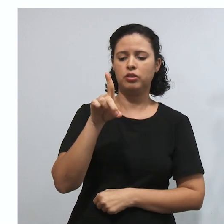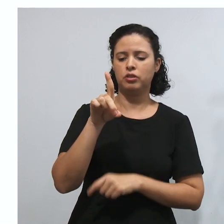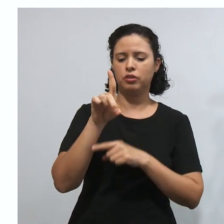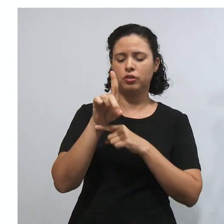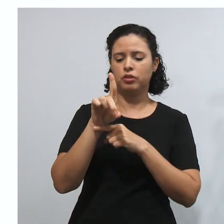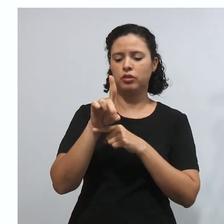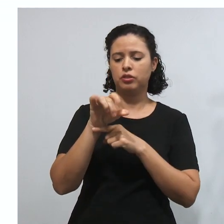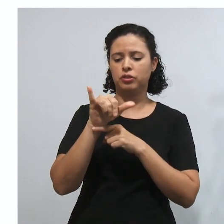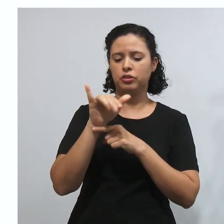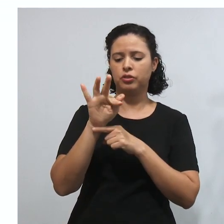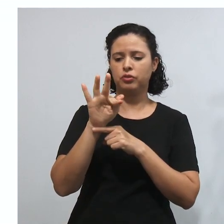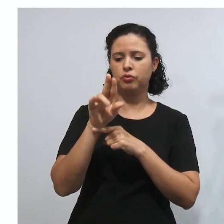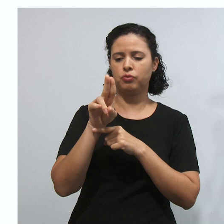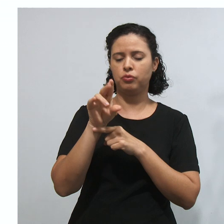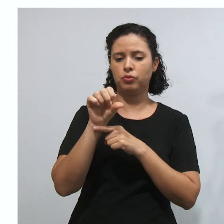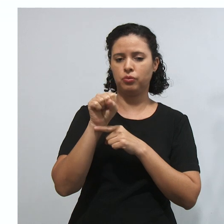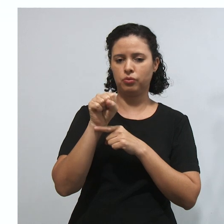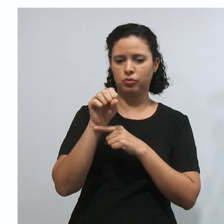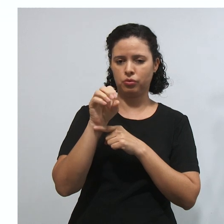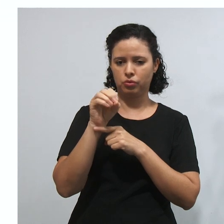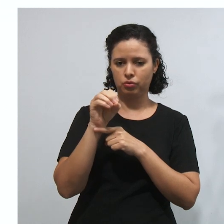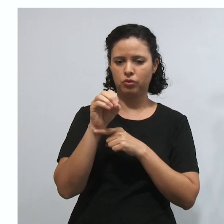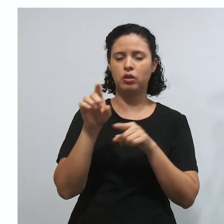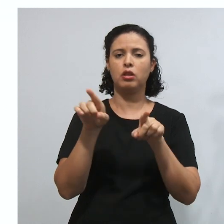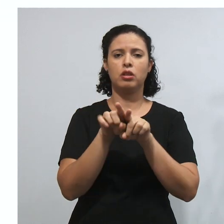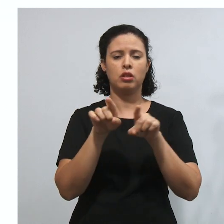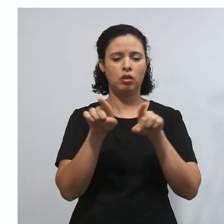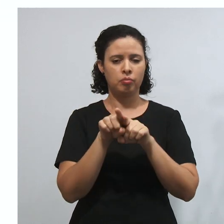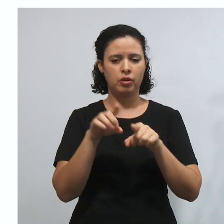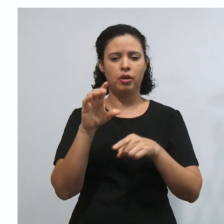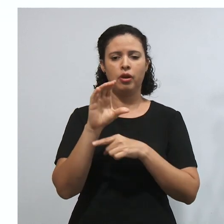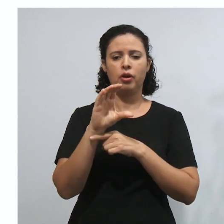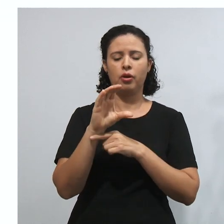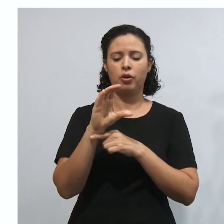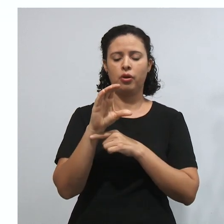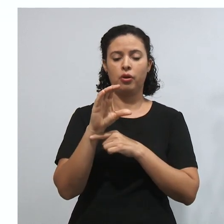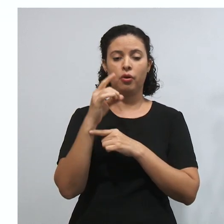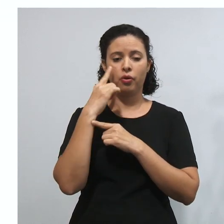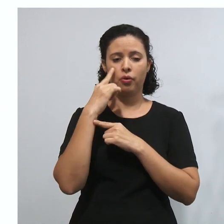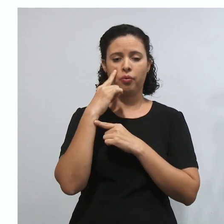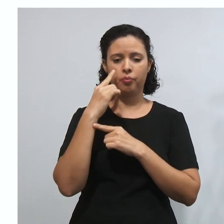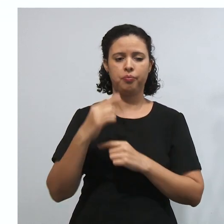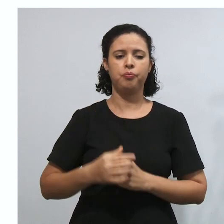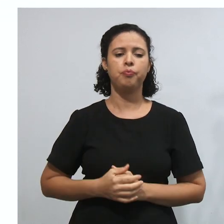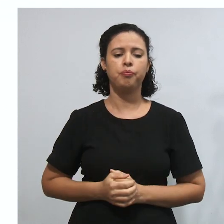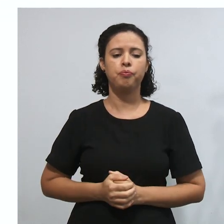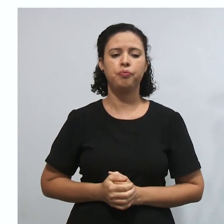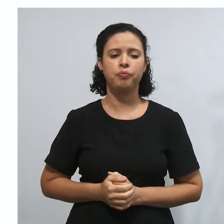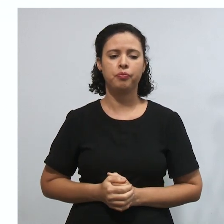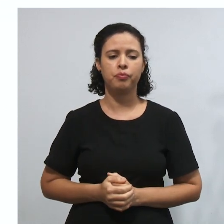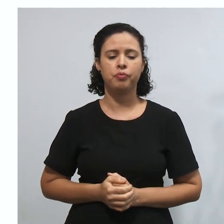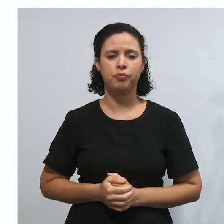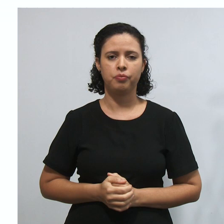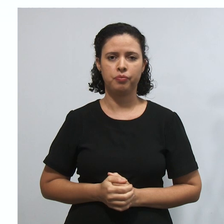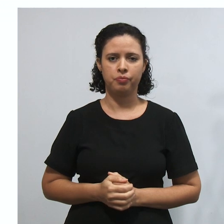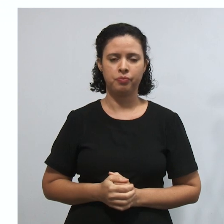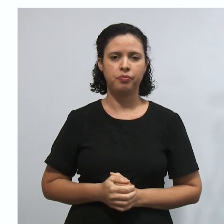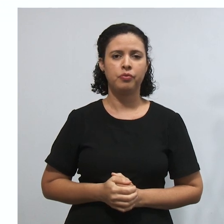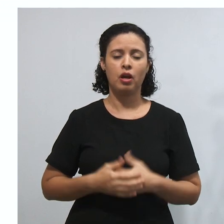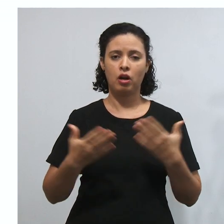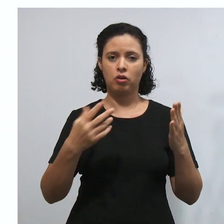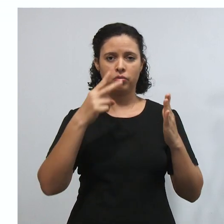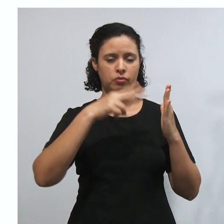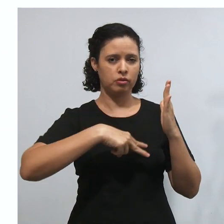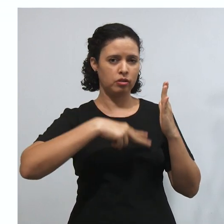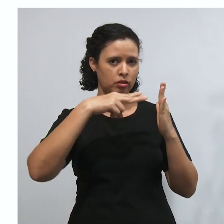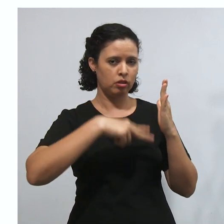Vamos ver a diferença entre esses dois Controles de Constitucionalidade. Olha só, vamos fazer a